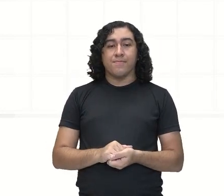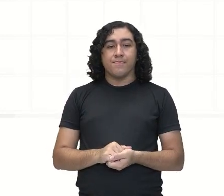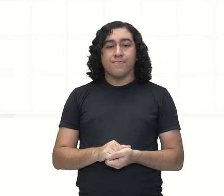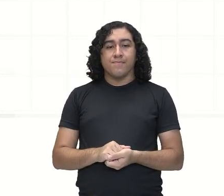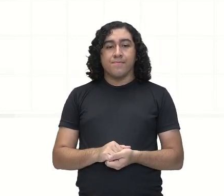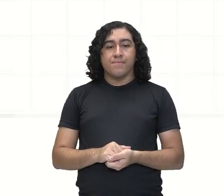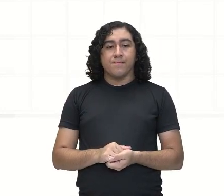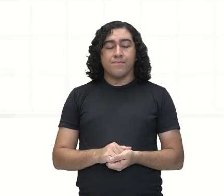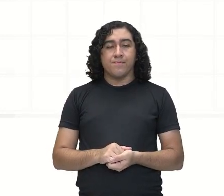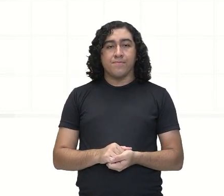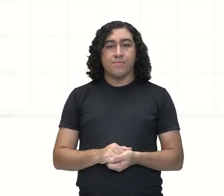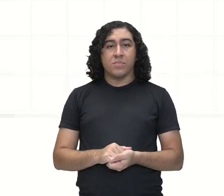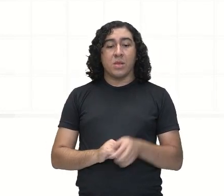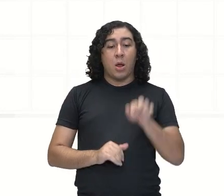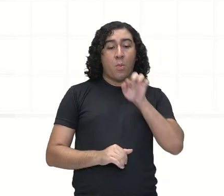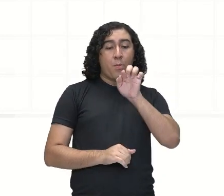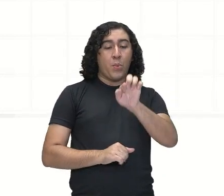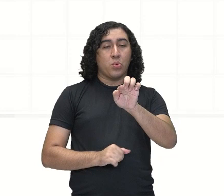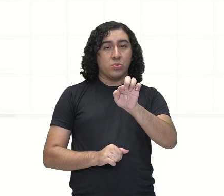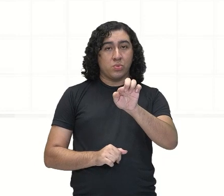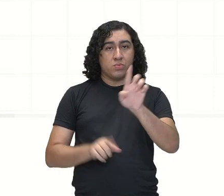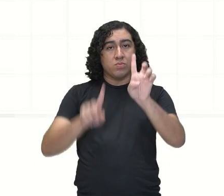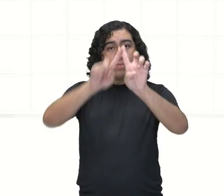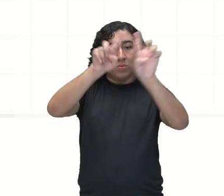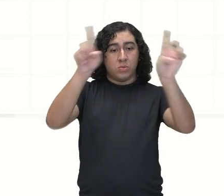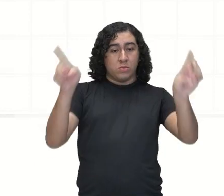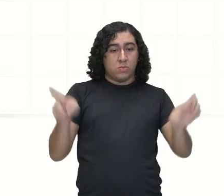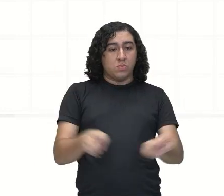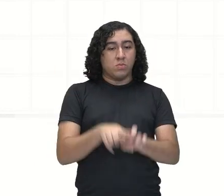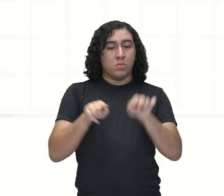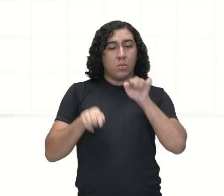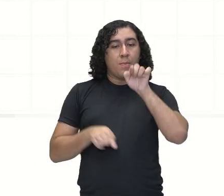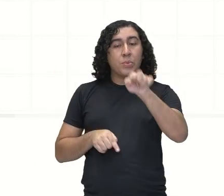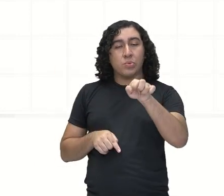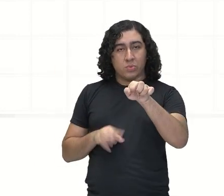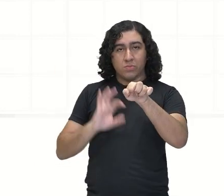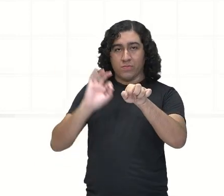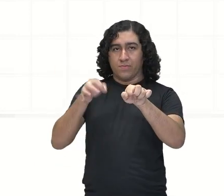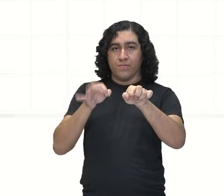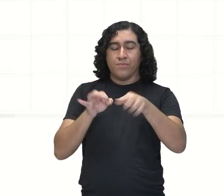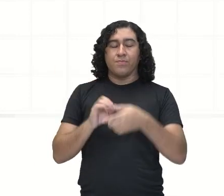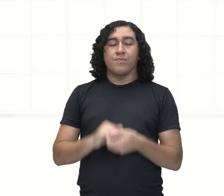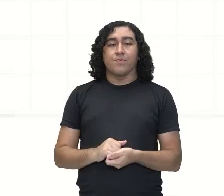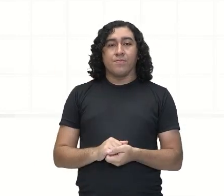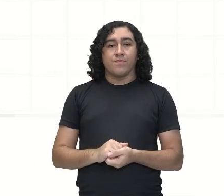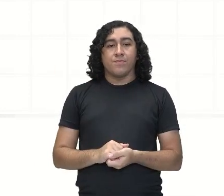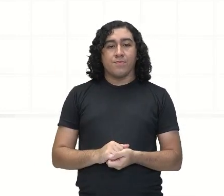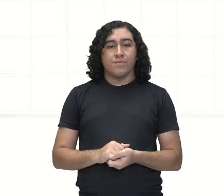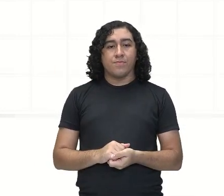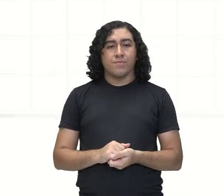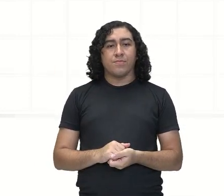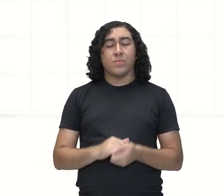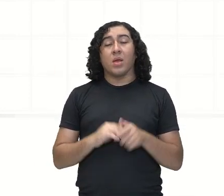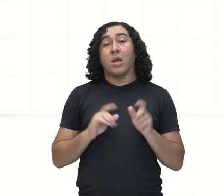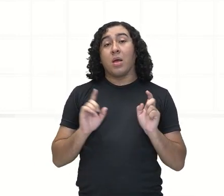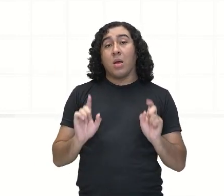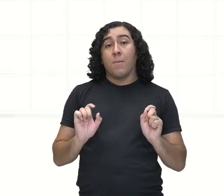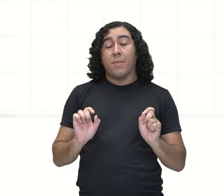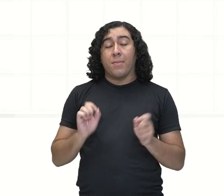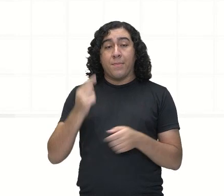Ele é o centro da circunferência, desse círculo que eu fiz agora. Tá bom? Então, o que acontece?